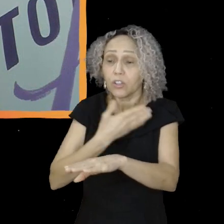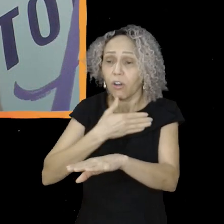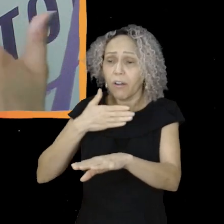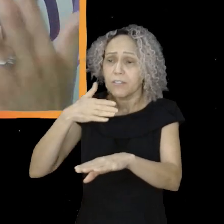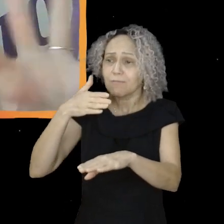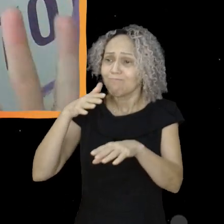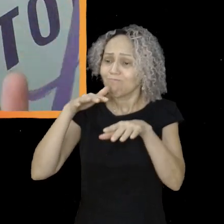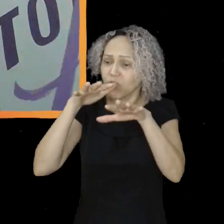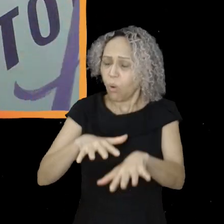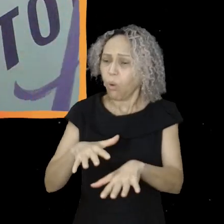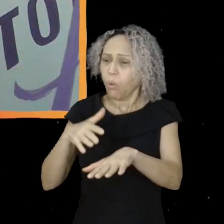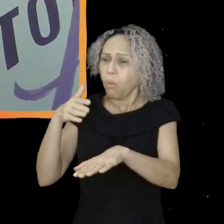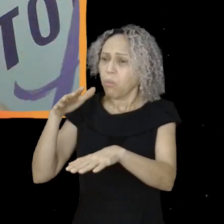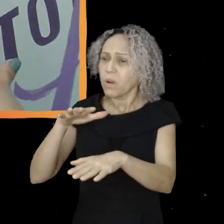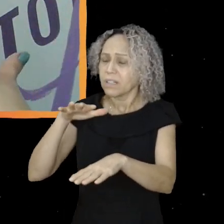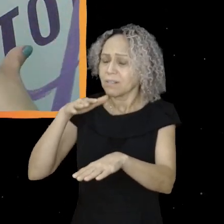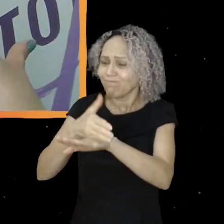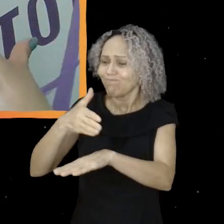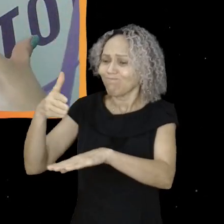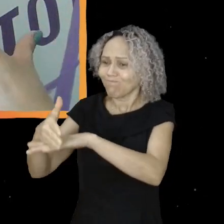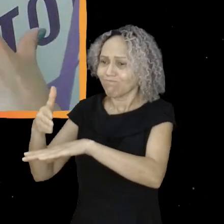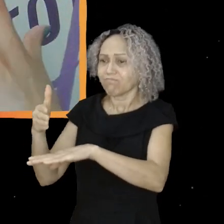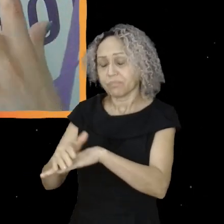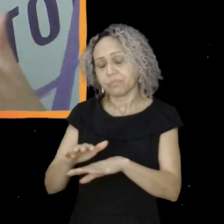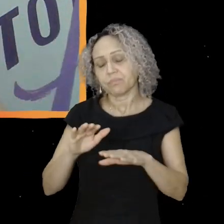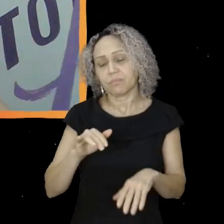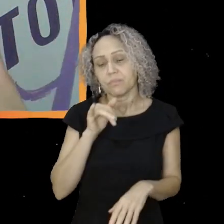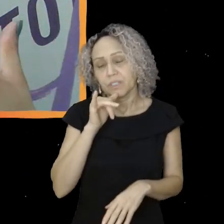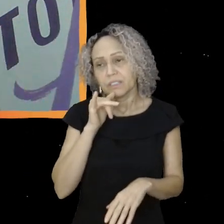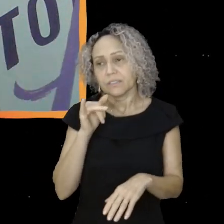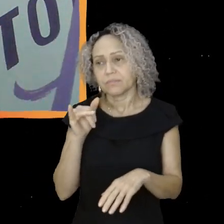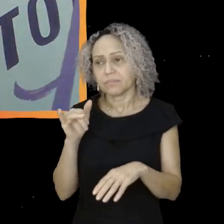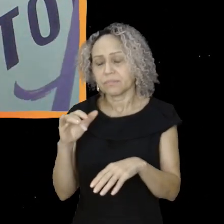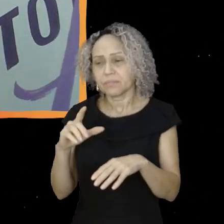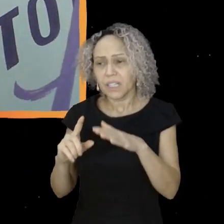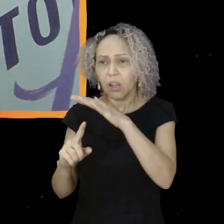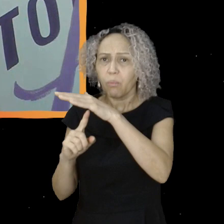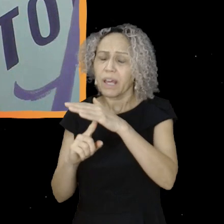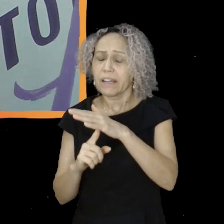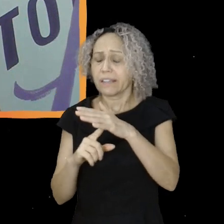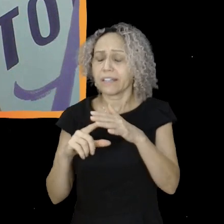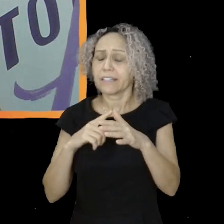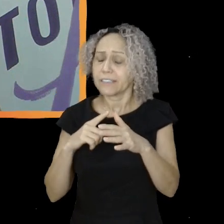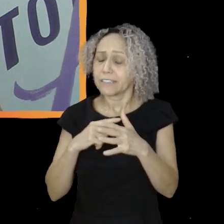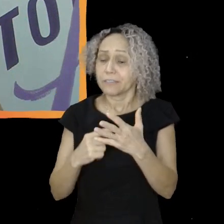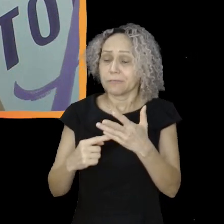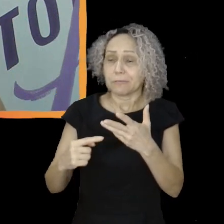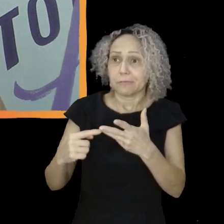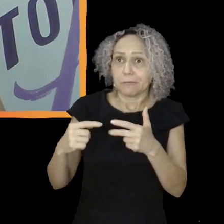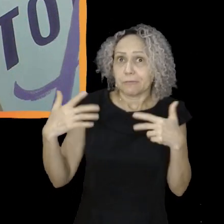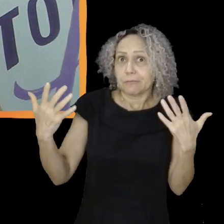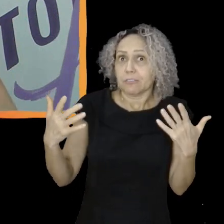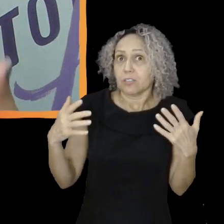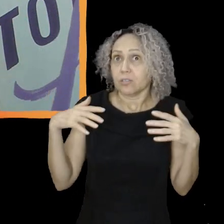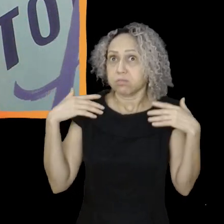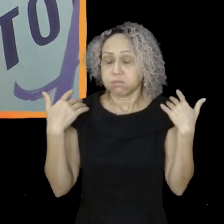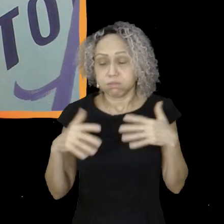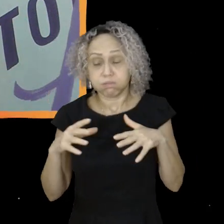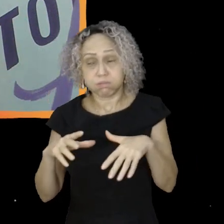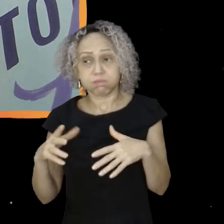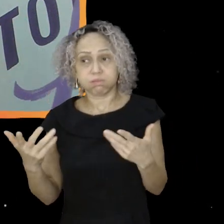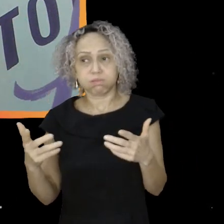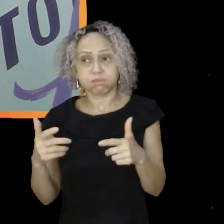Paraná, de Operação Quadro Negro, de uma série de escândalos no campo da educação, de uma brutal